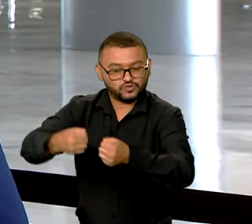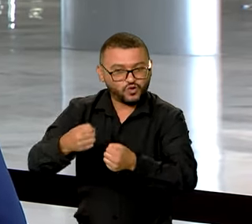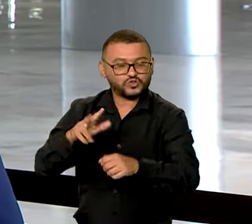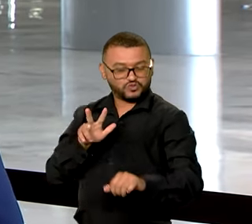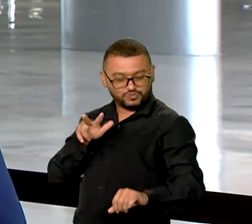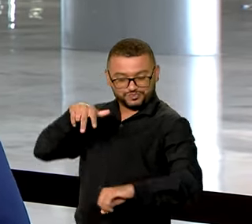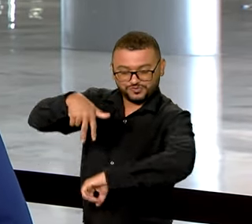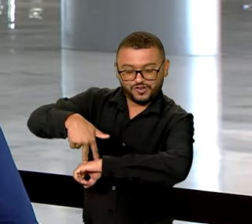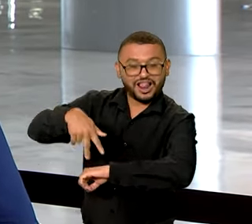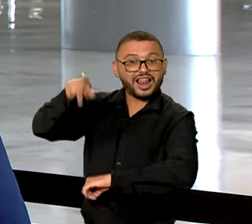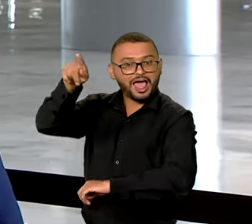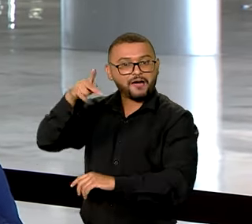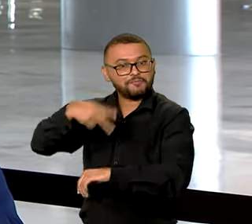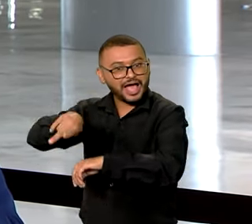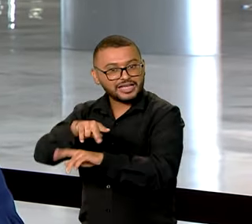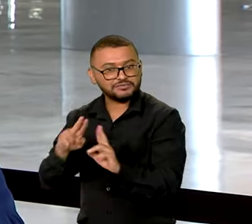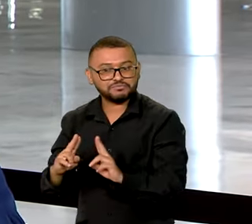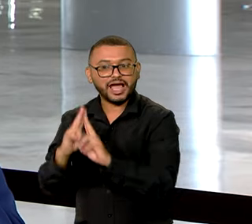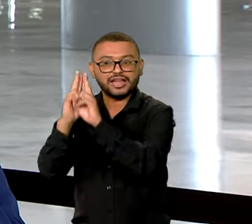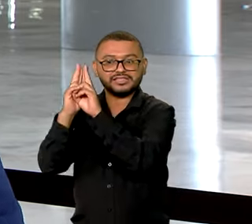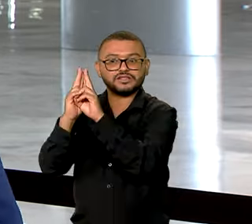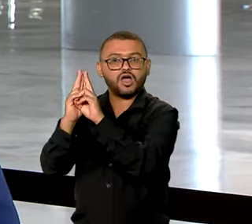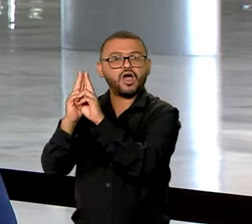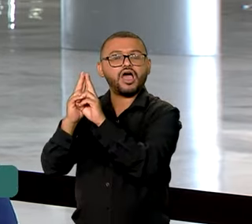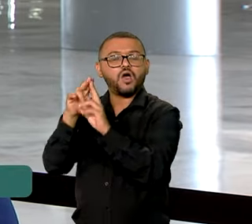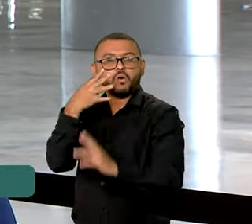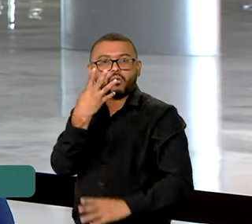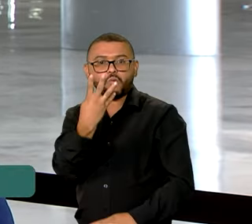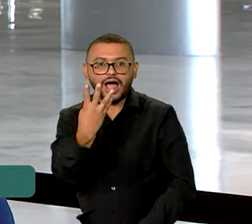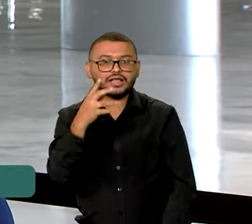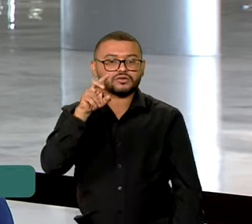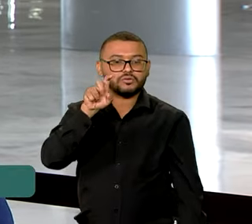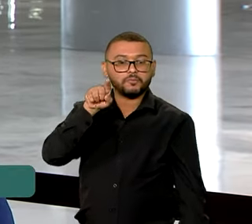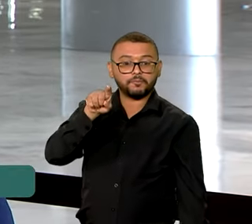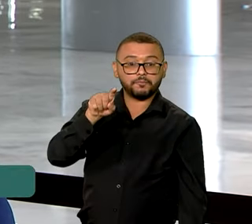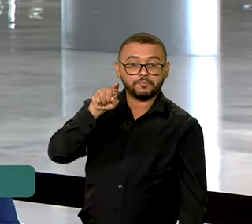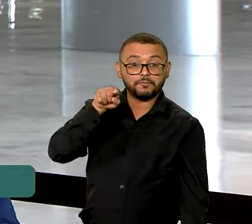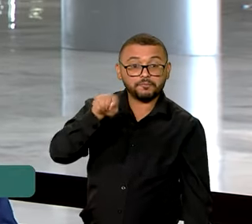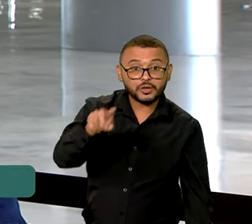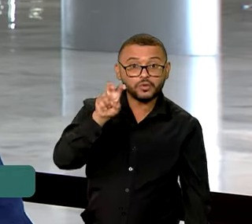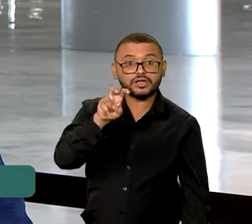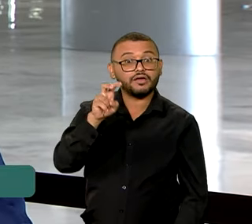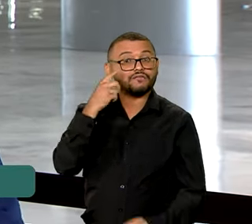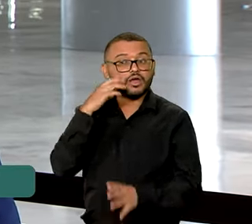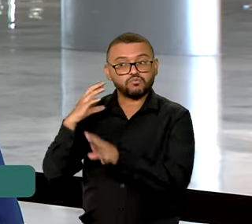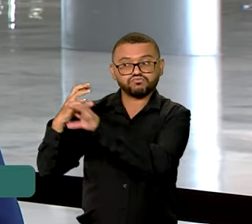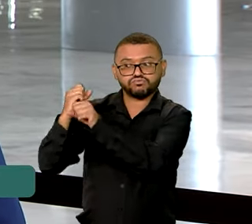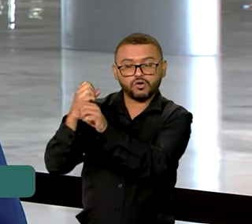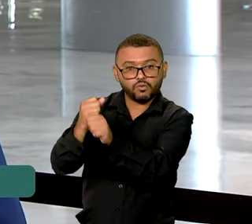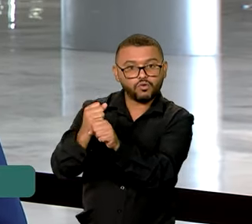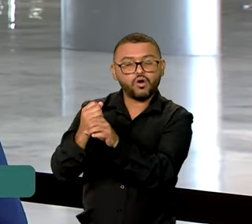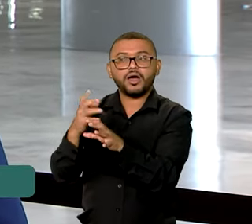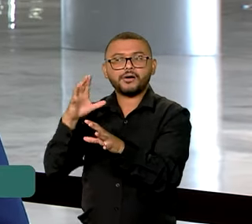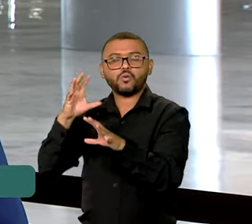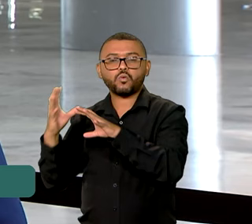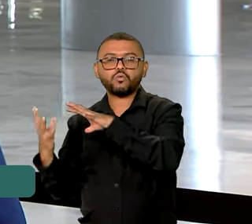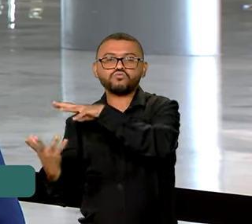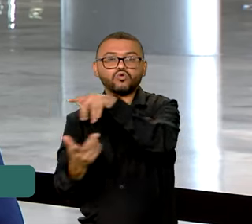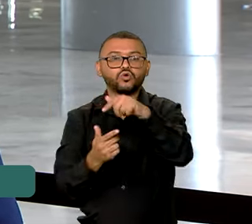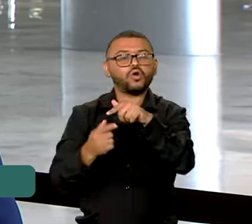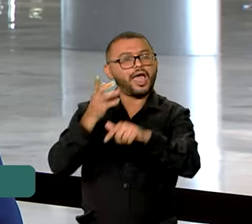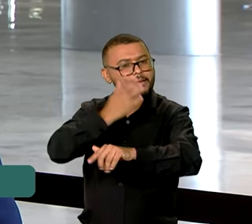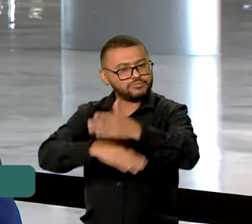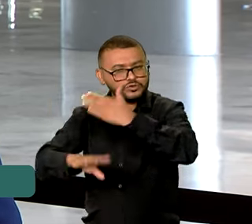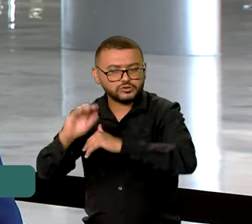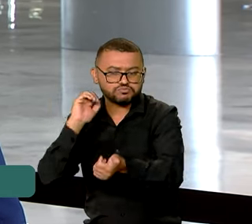pódio em Paris. A expectativa é que mais de 4.400 atletas participem de todo o mundo, participem das competições dos Jogos